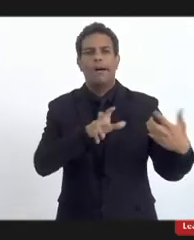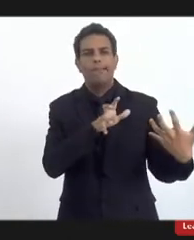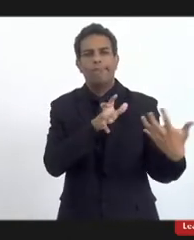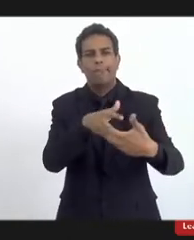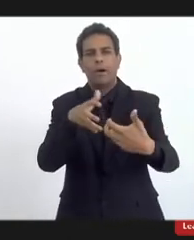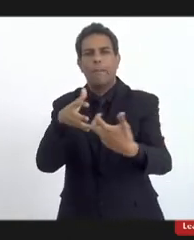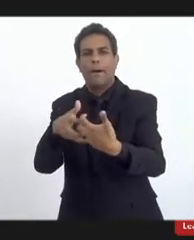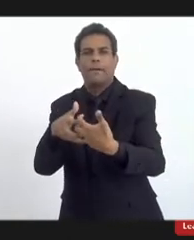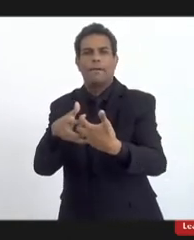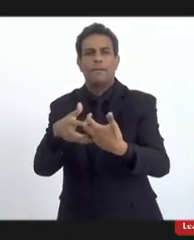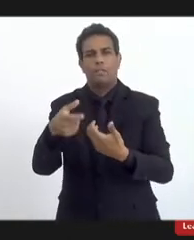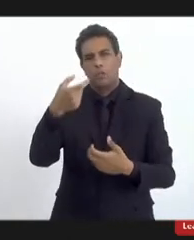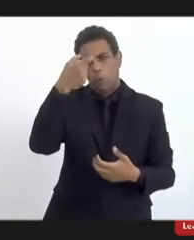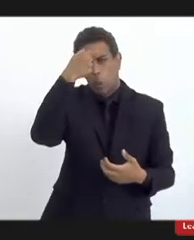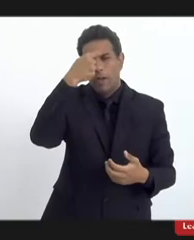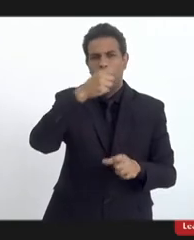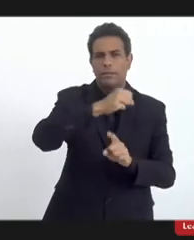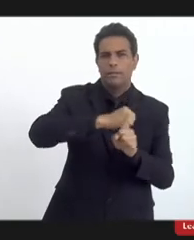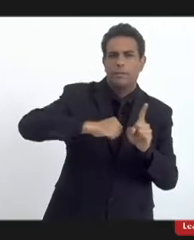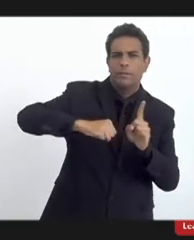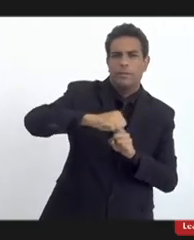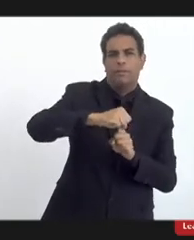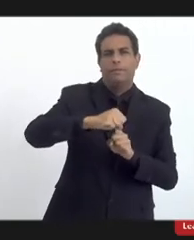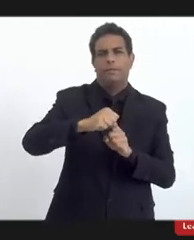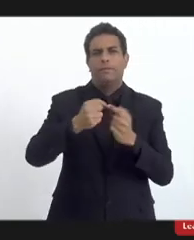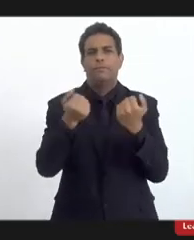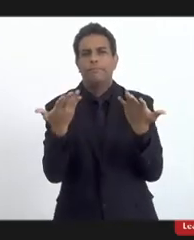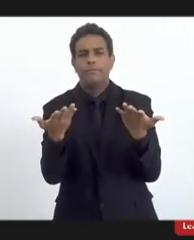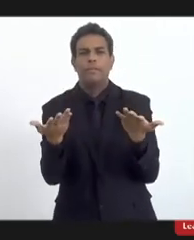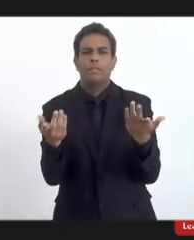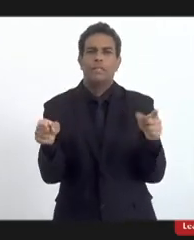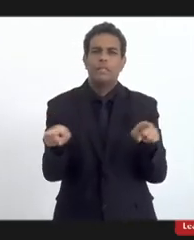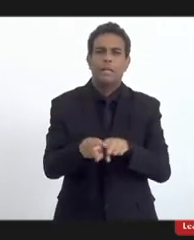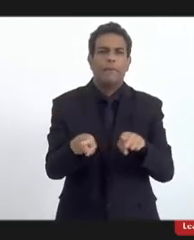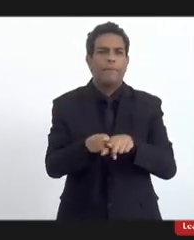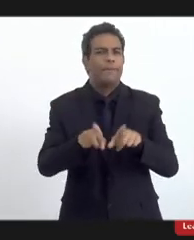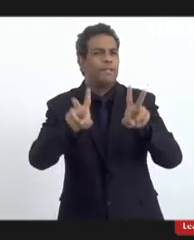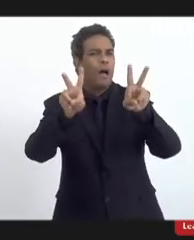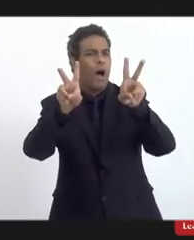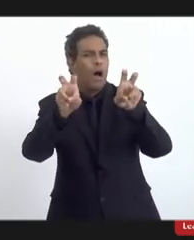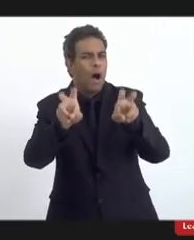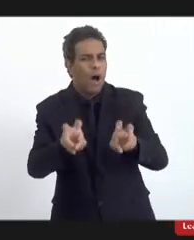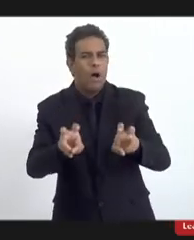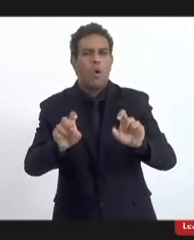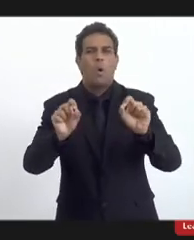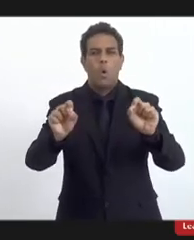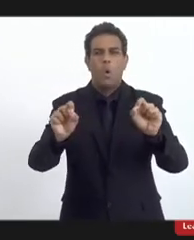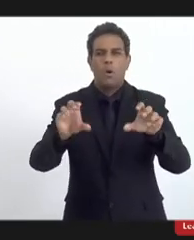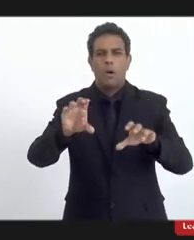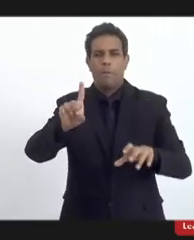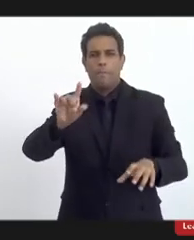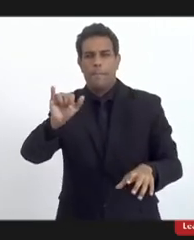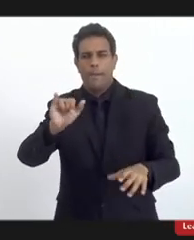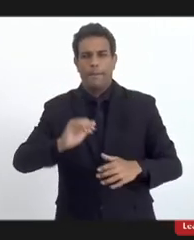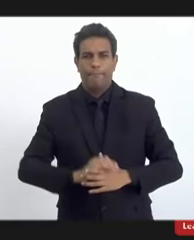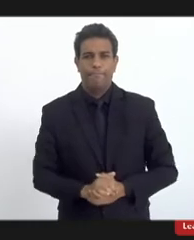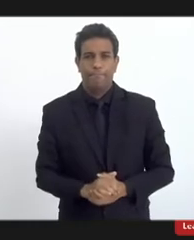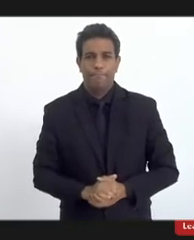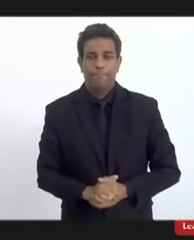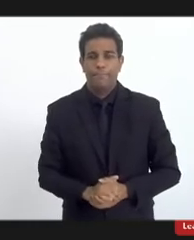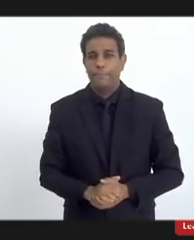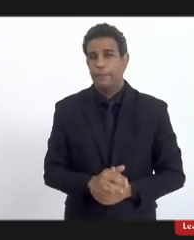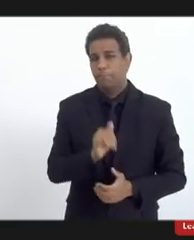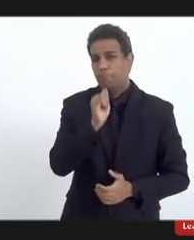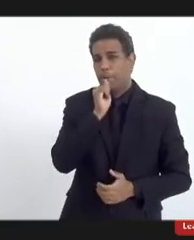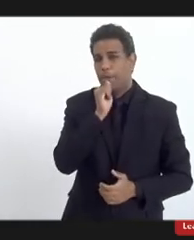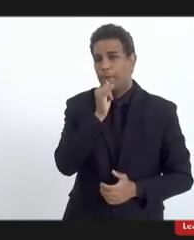nas consequências desse tipo de assuntos constatados pela comissão parlamentar de inquérito. Por